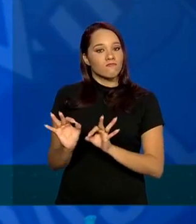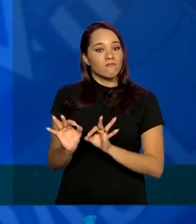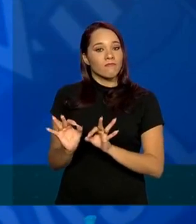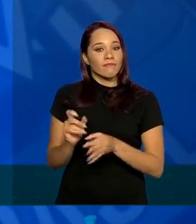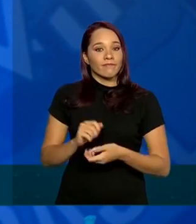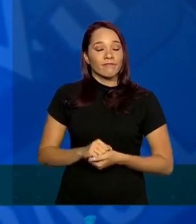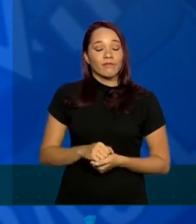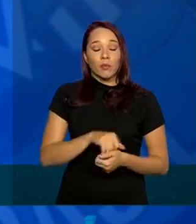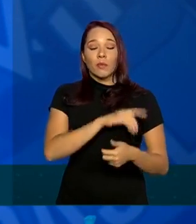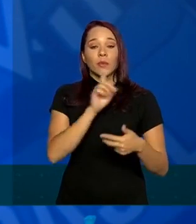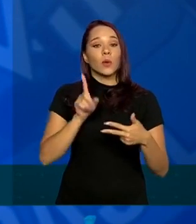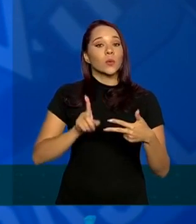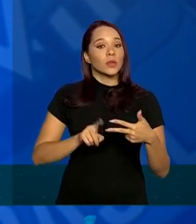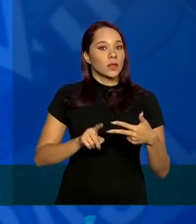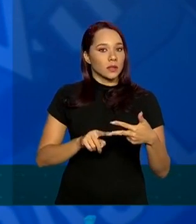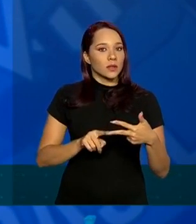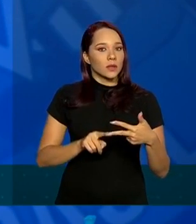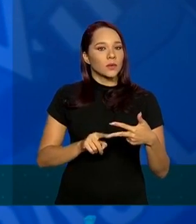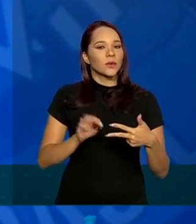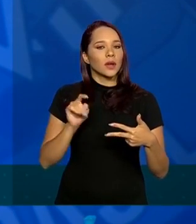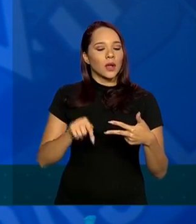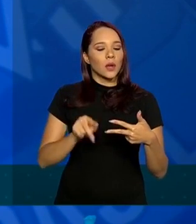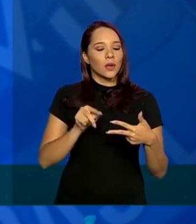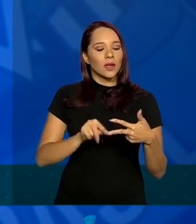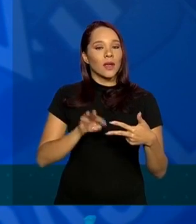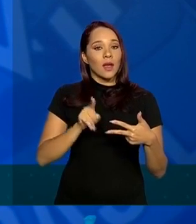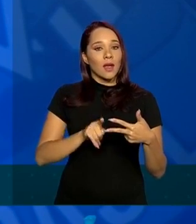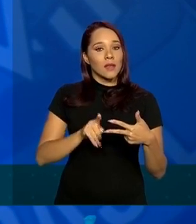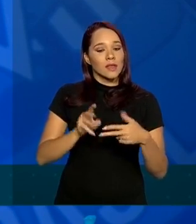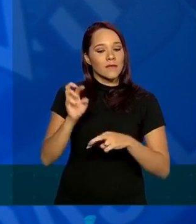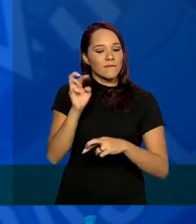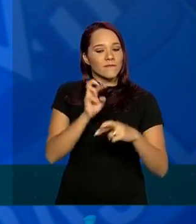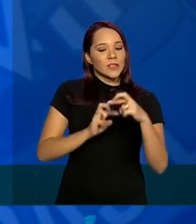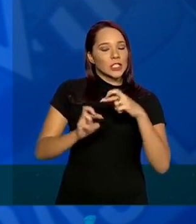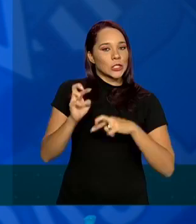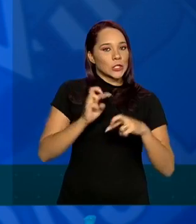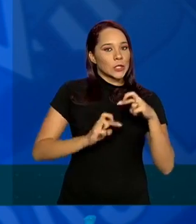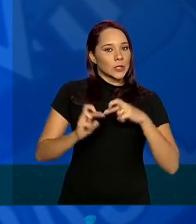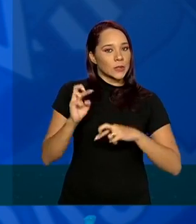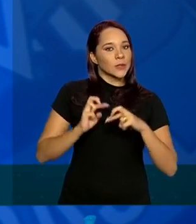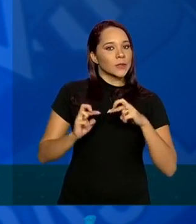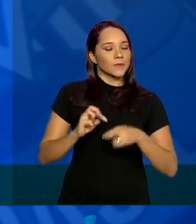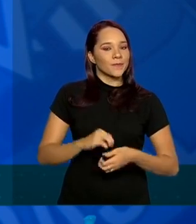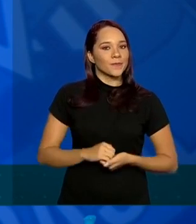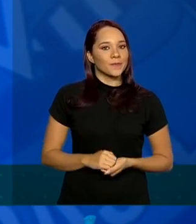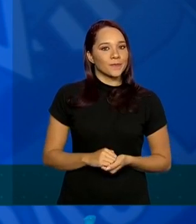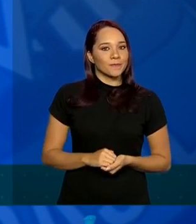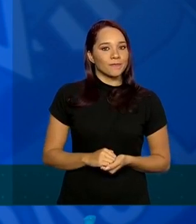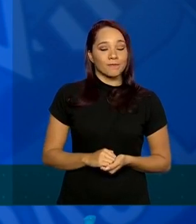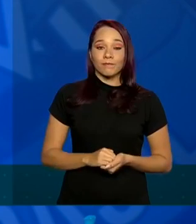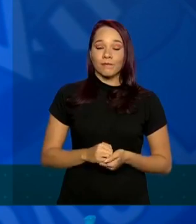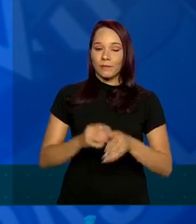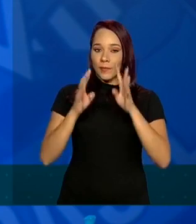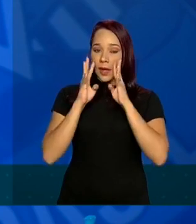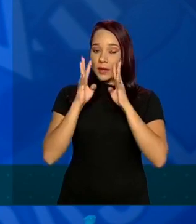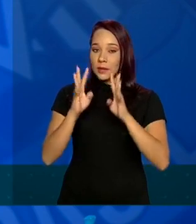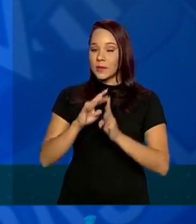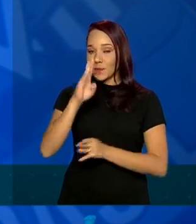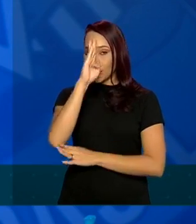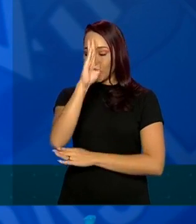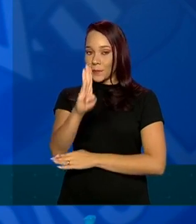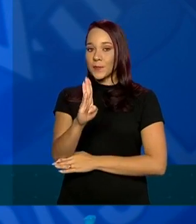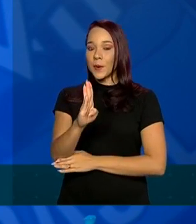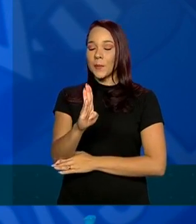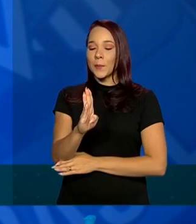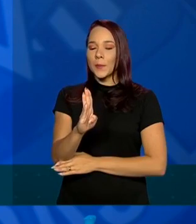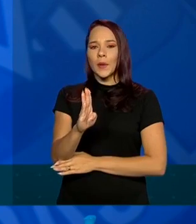Um terceiro eixo é o eixo da vigilância. A atenção primária, ela